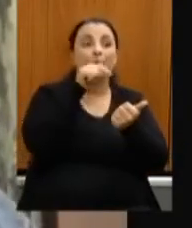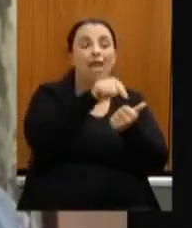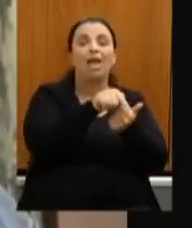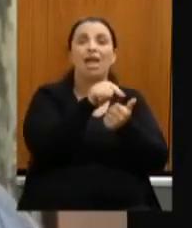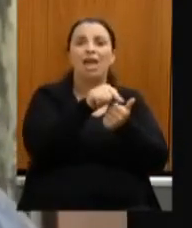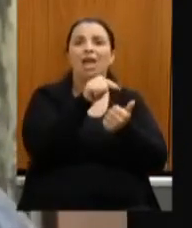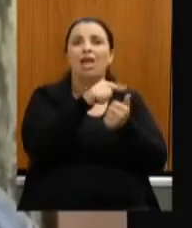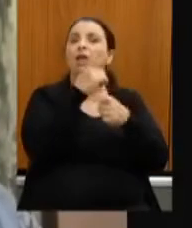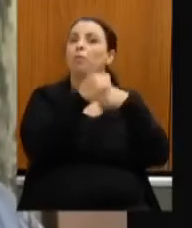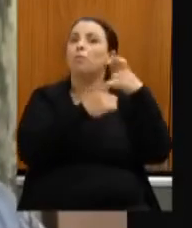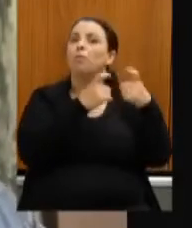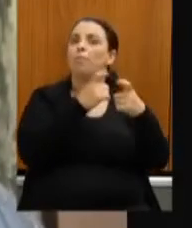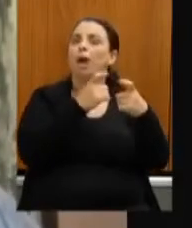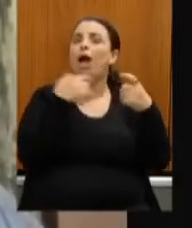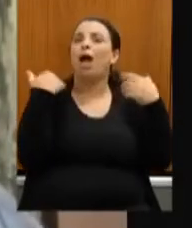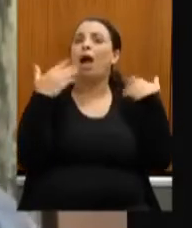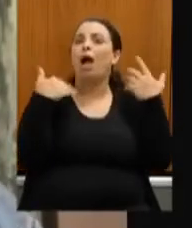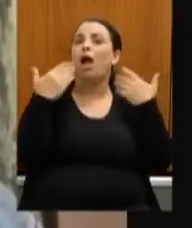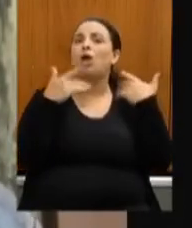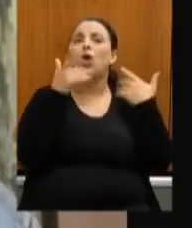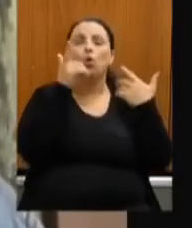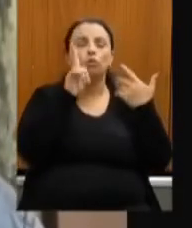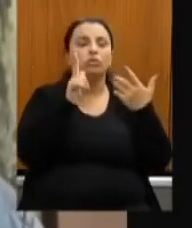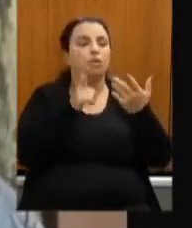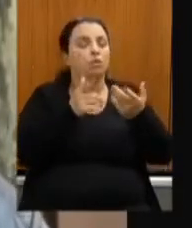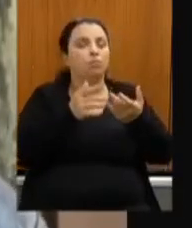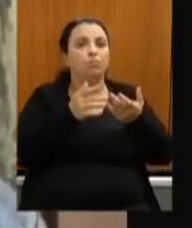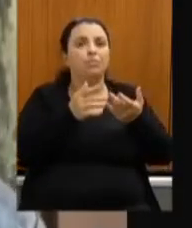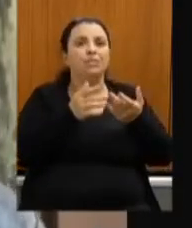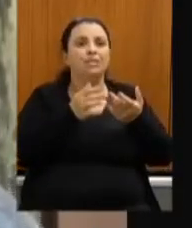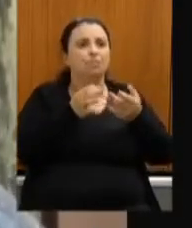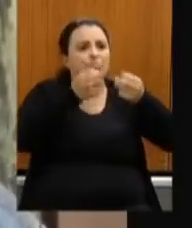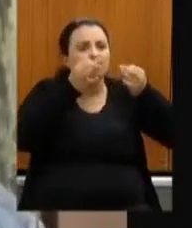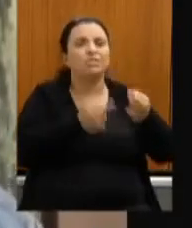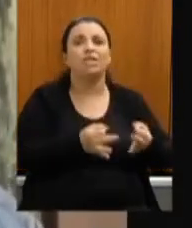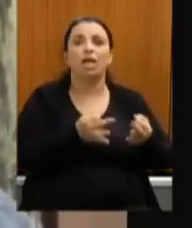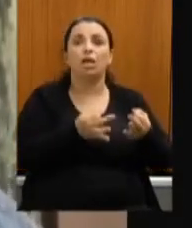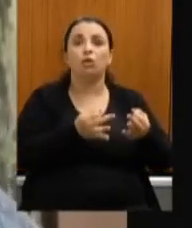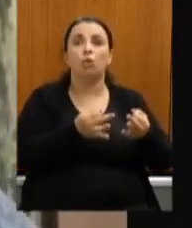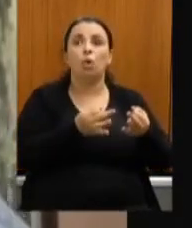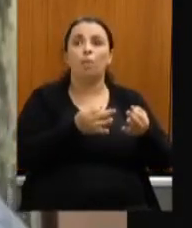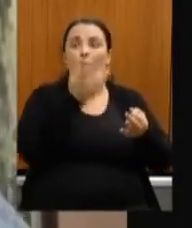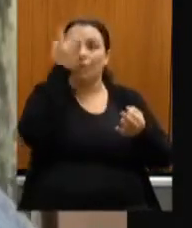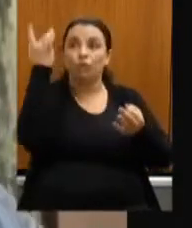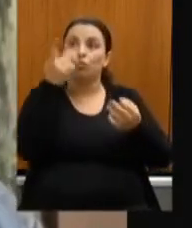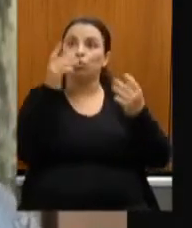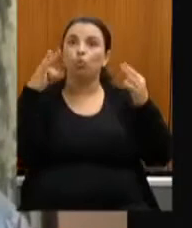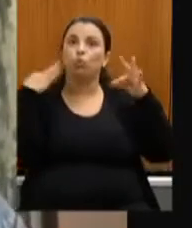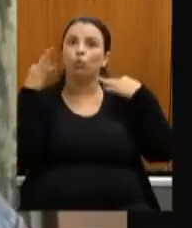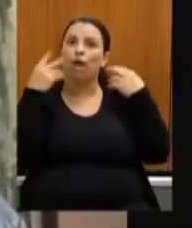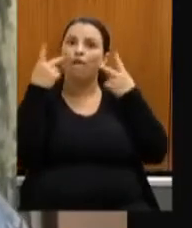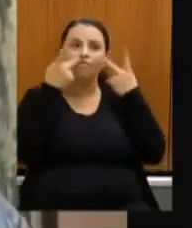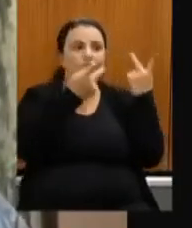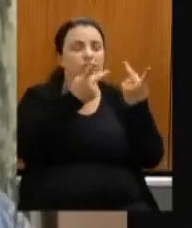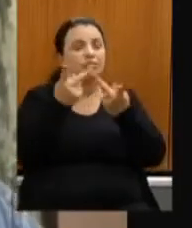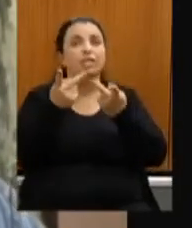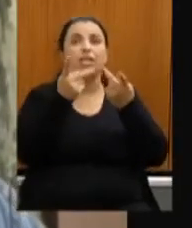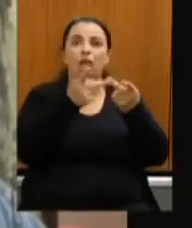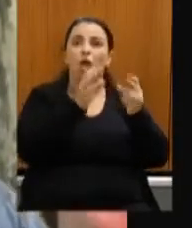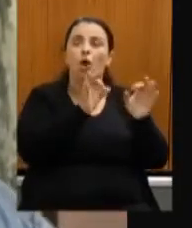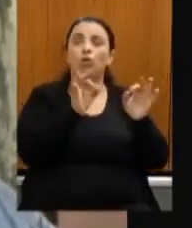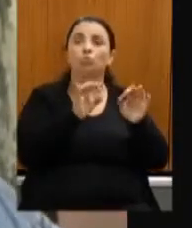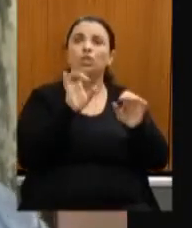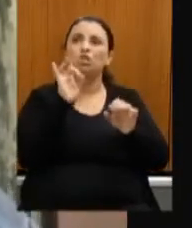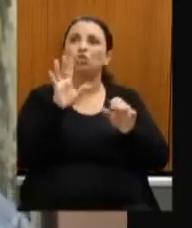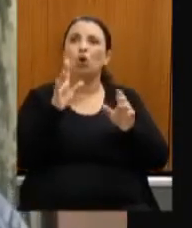efetivamente dentro d'água para carregar os turistas e não para servir de local de recepção de uma autoridade de um